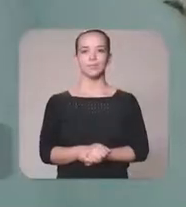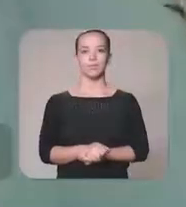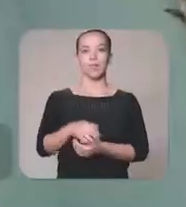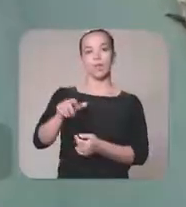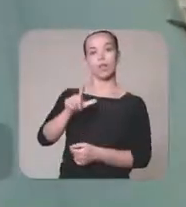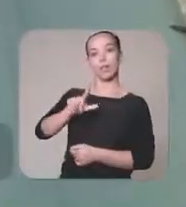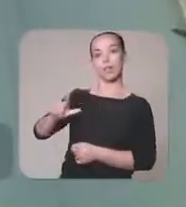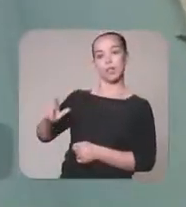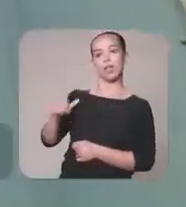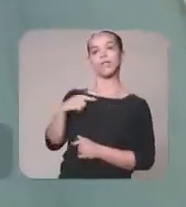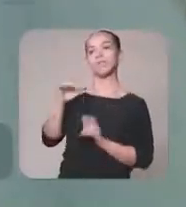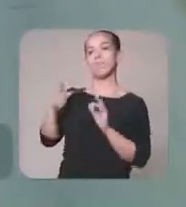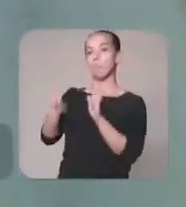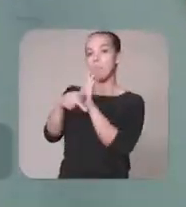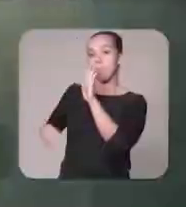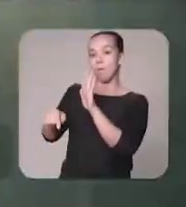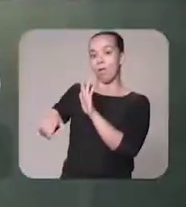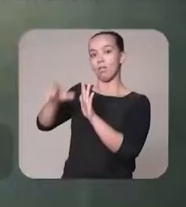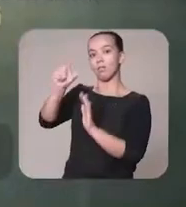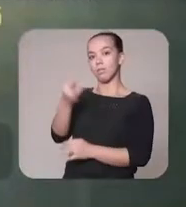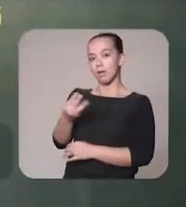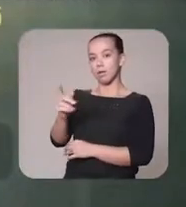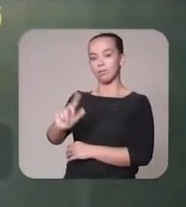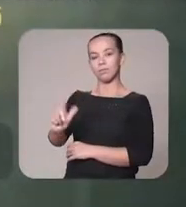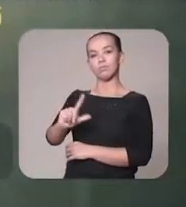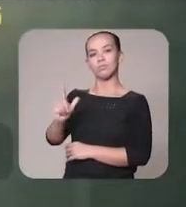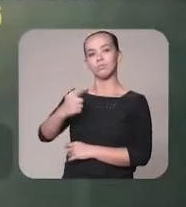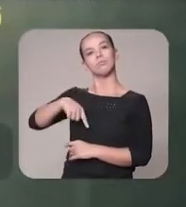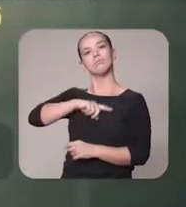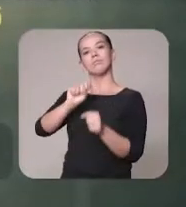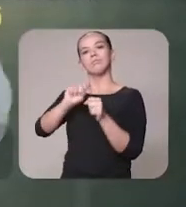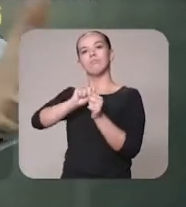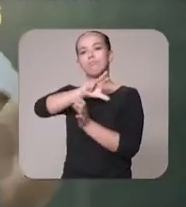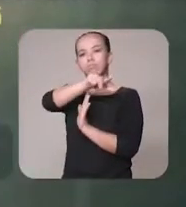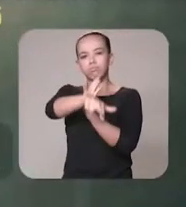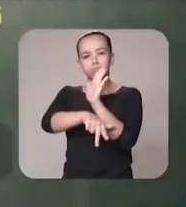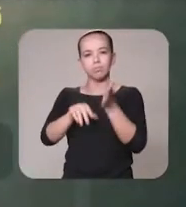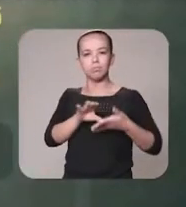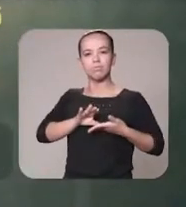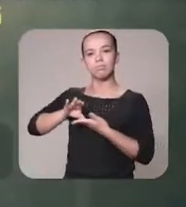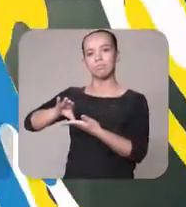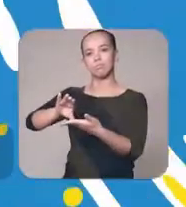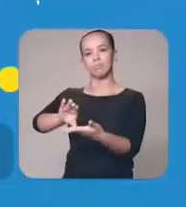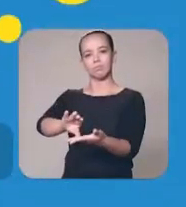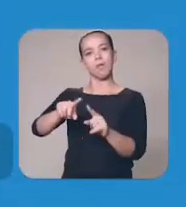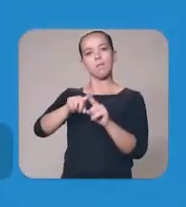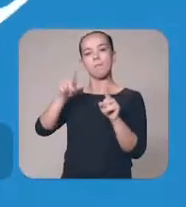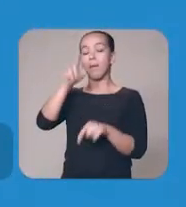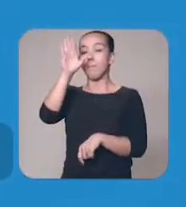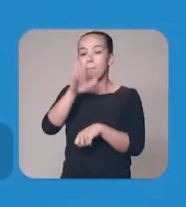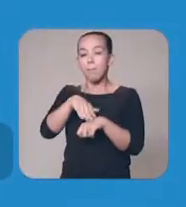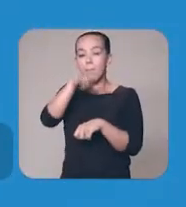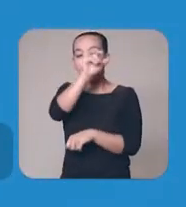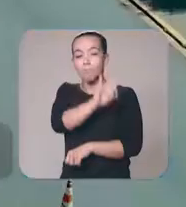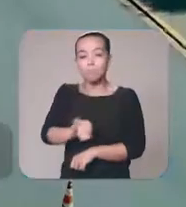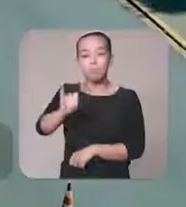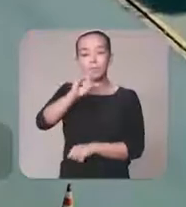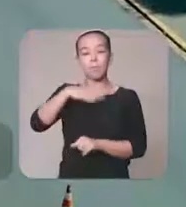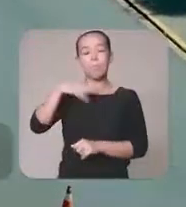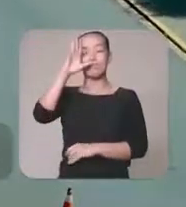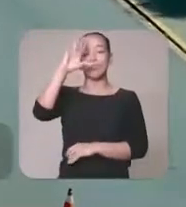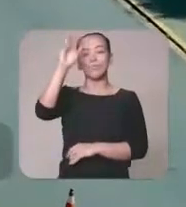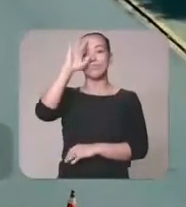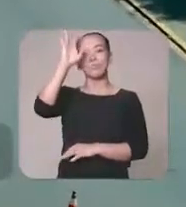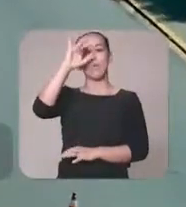Na Costa Leste, especificamente em Três Lagoas, nós realizamos inúmeros investimentos. Mas acho que o grande sonho de